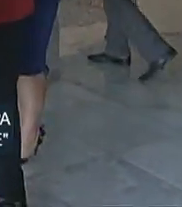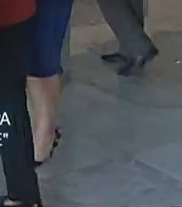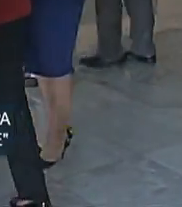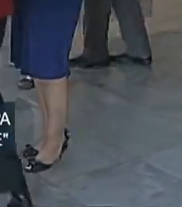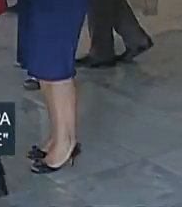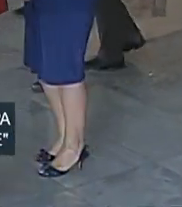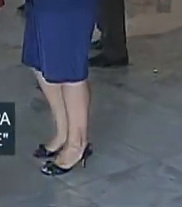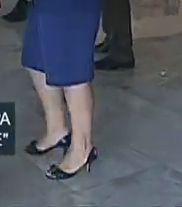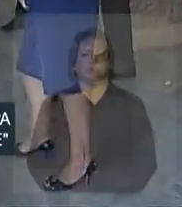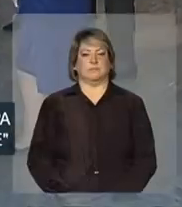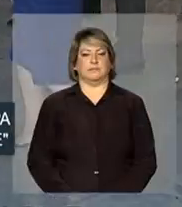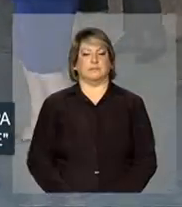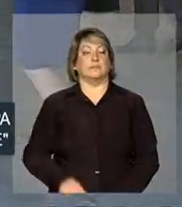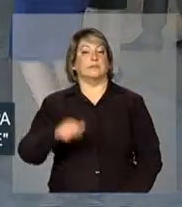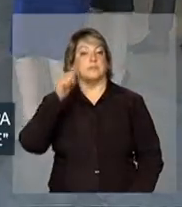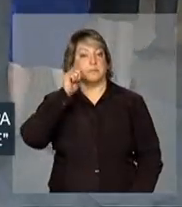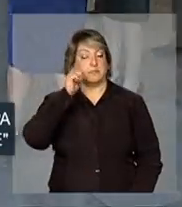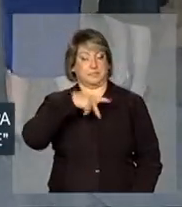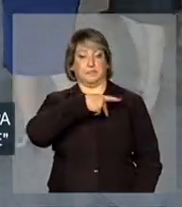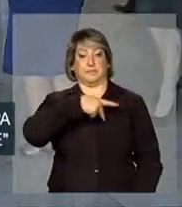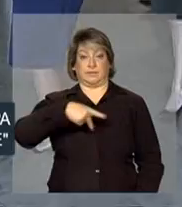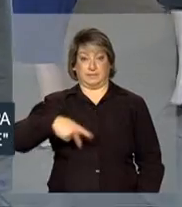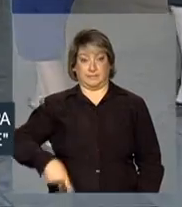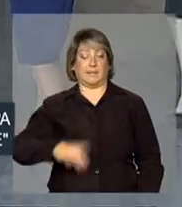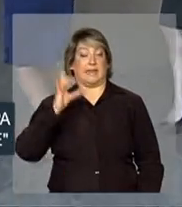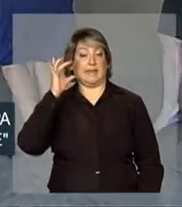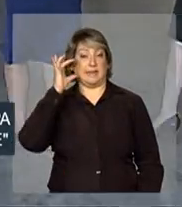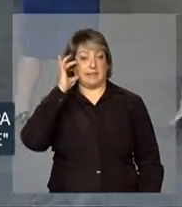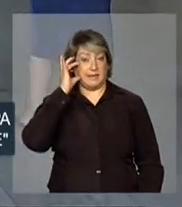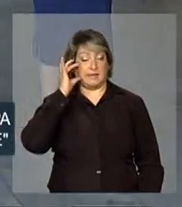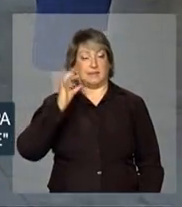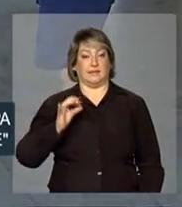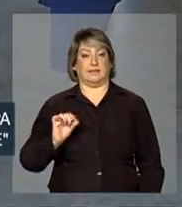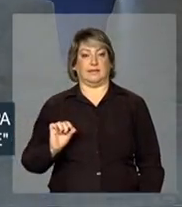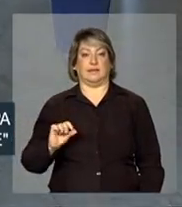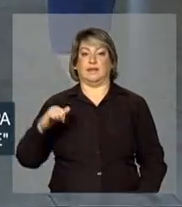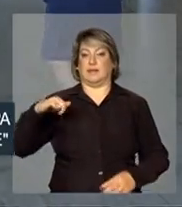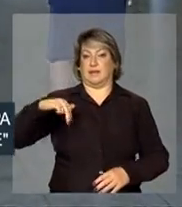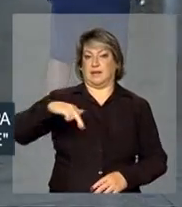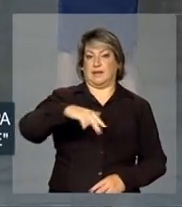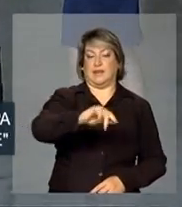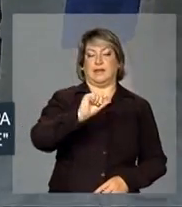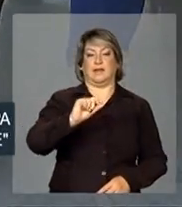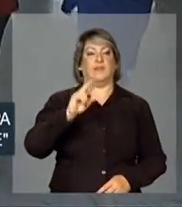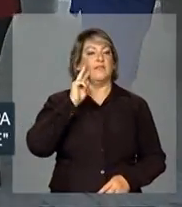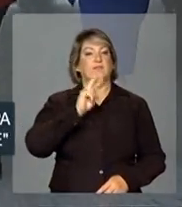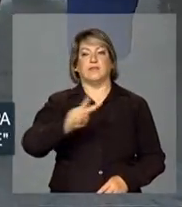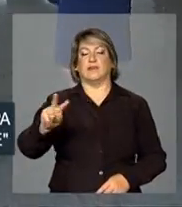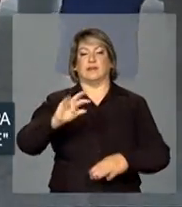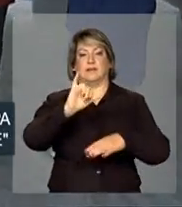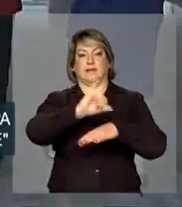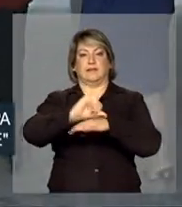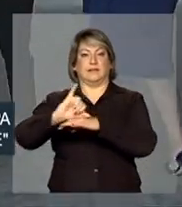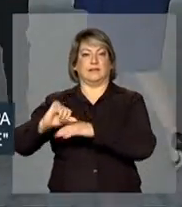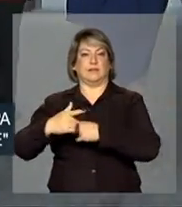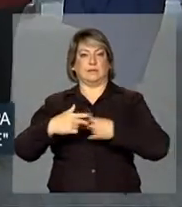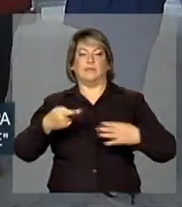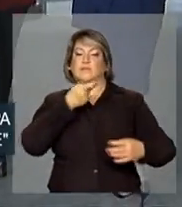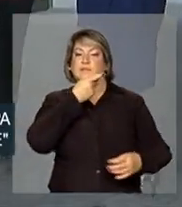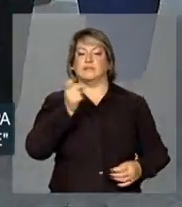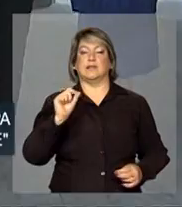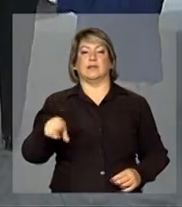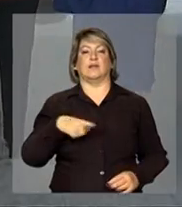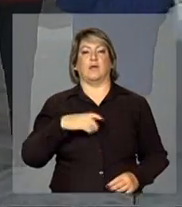A presidenta Dilma Rousseff percorre a exposição de Carlinhos Brau,